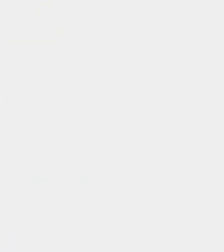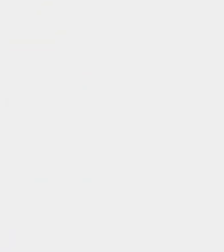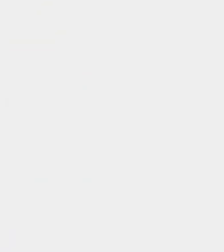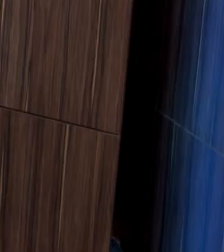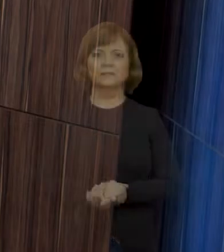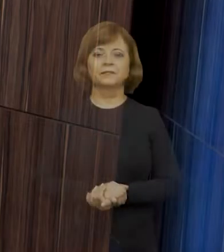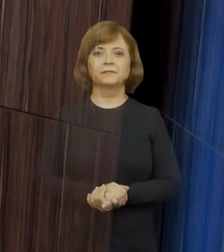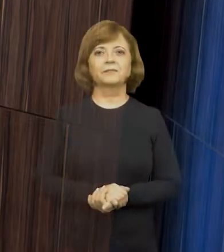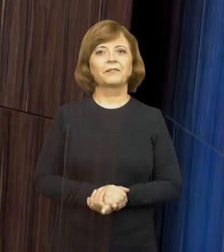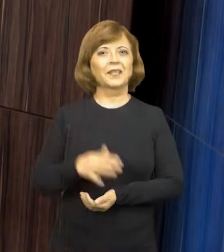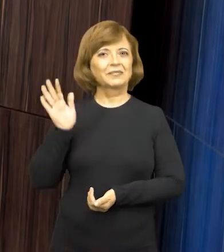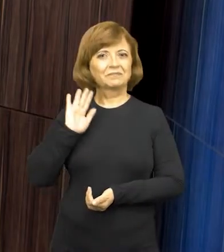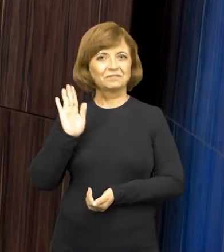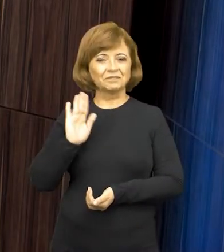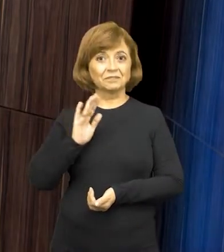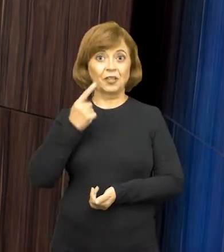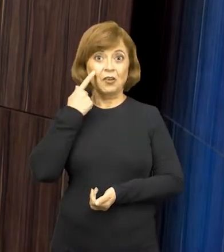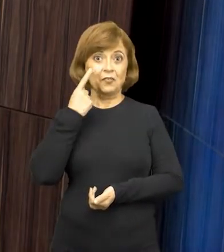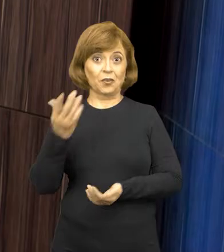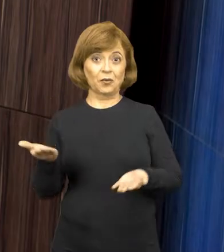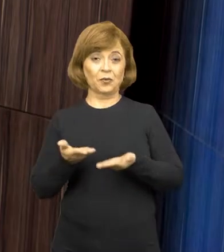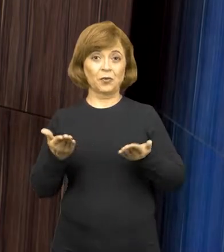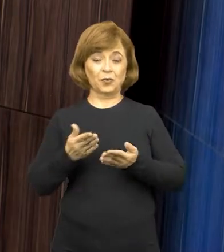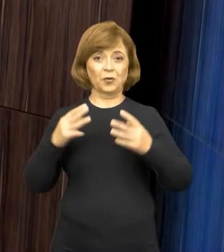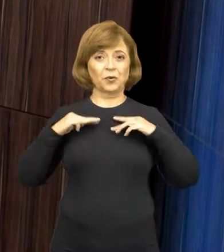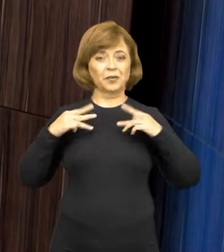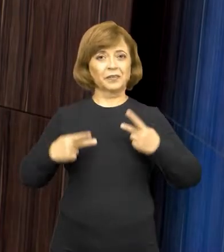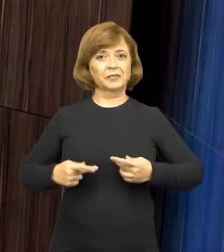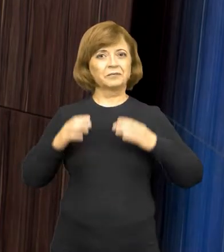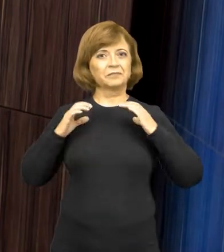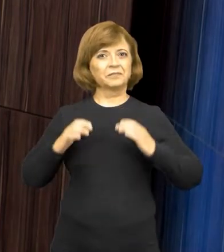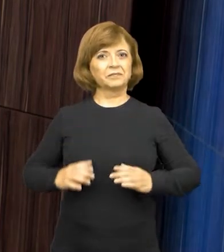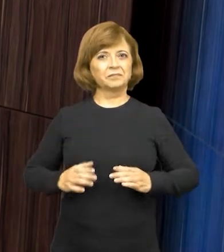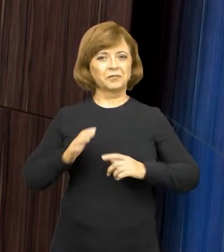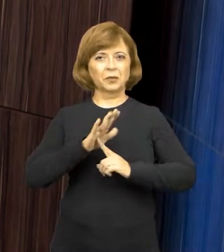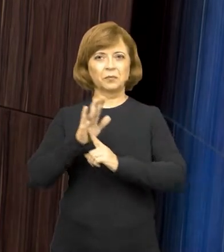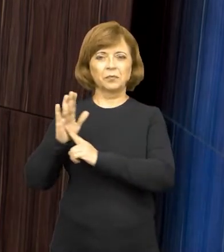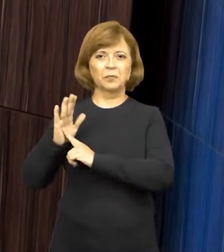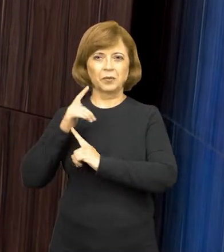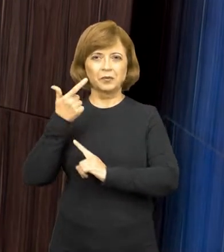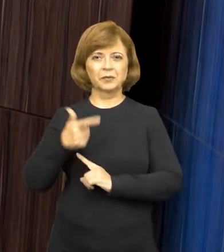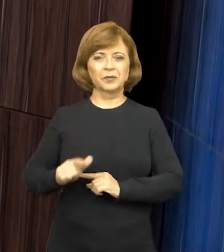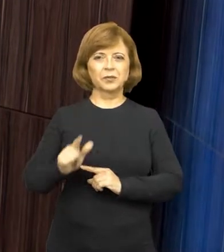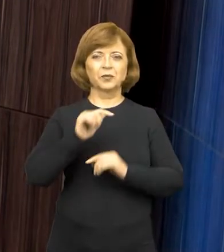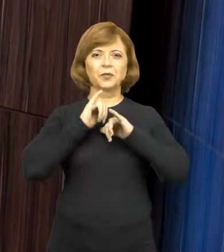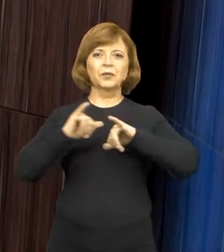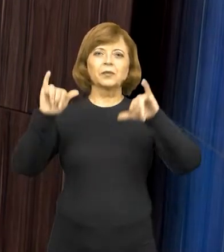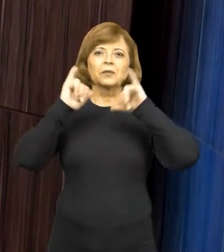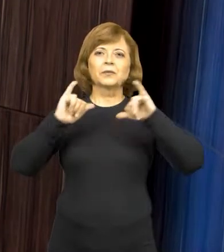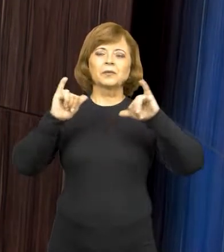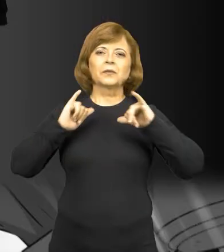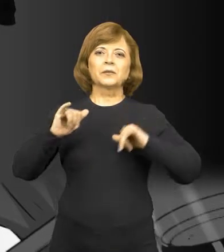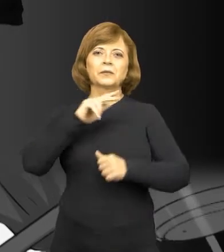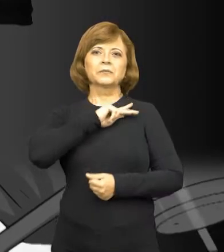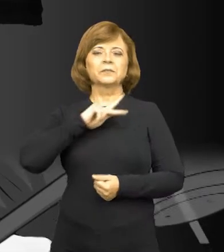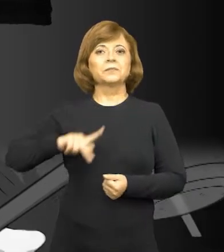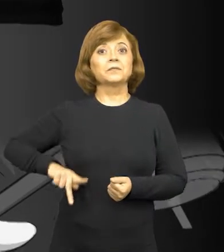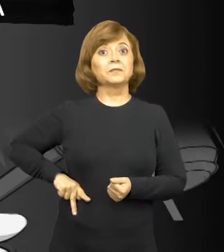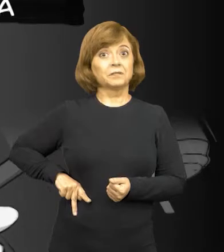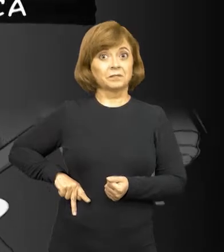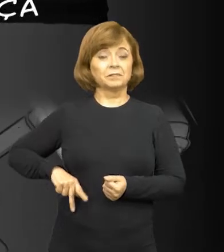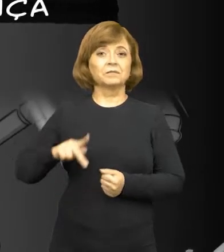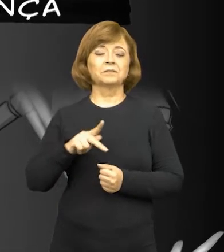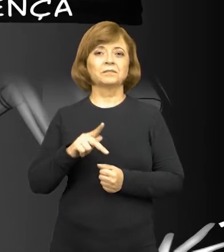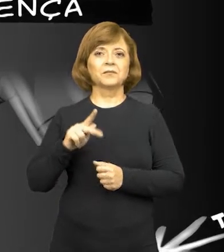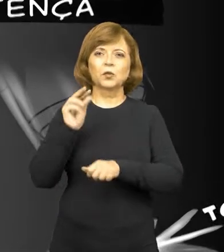very Olá, confira hoje no MP Cidadão a exibição de mais um episódio da campanha MPRJ Guardião